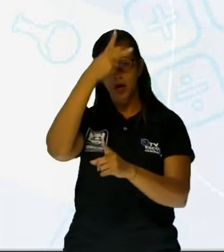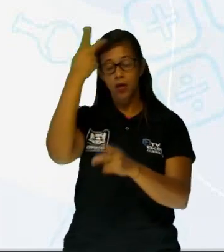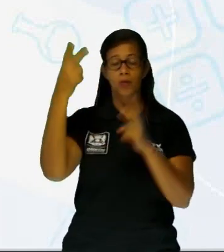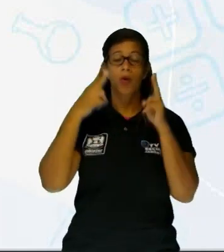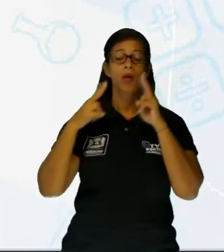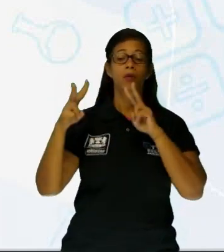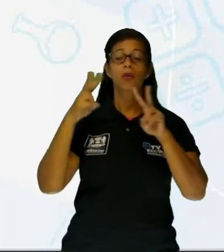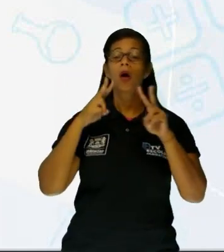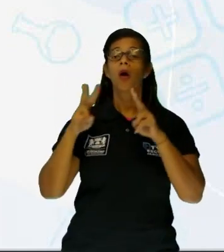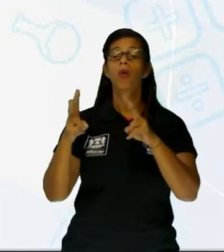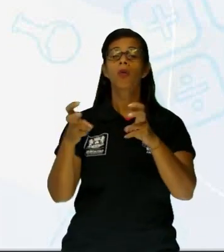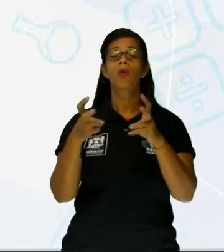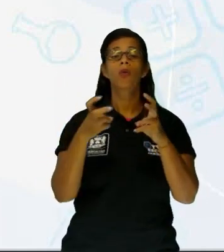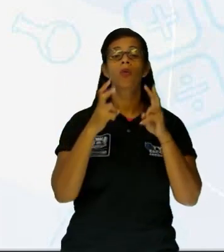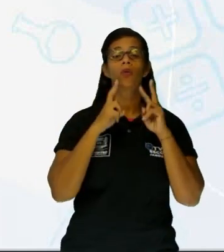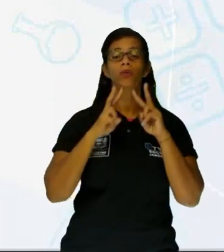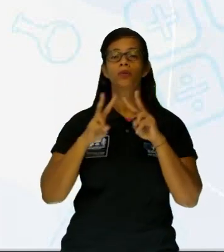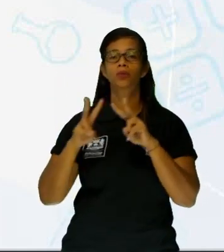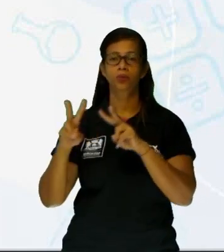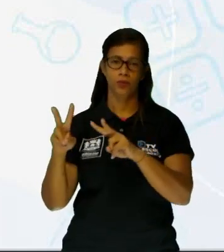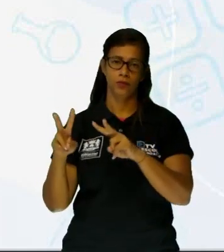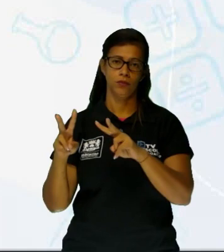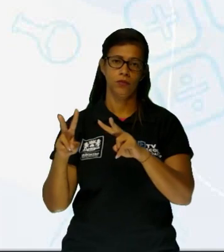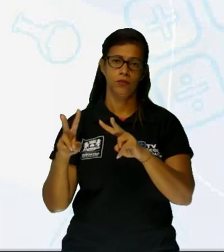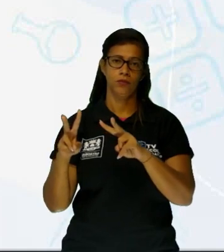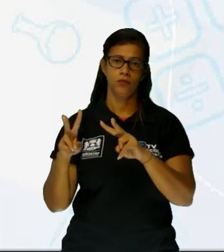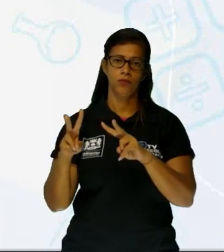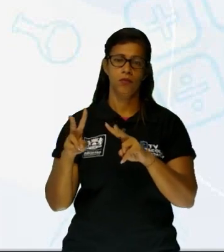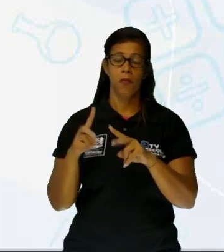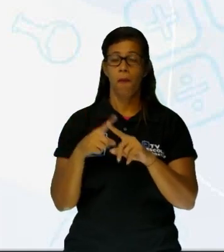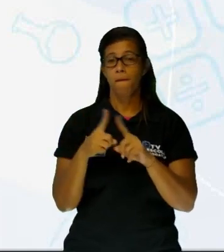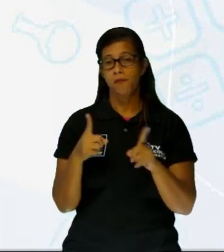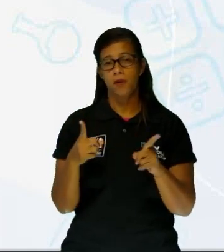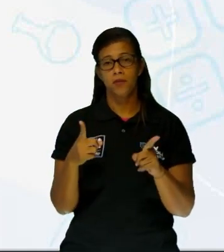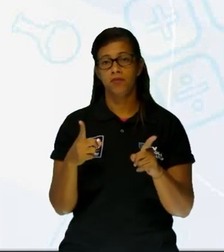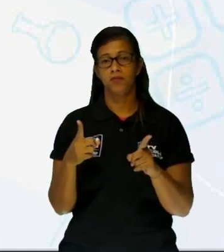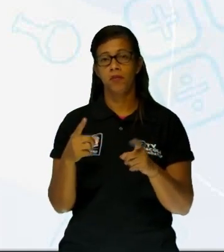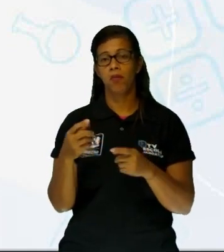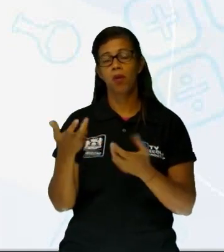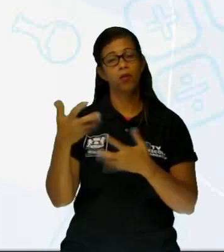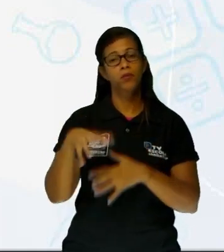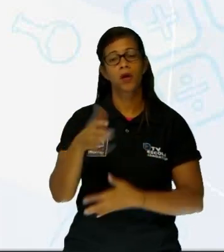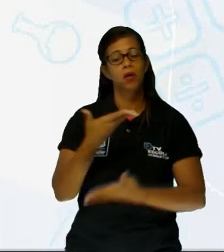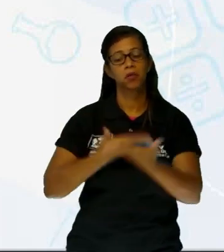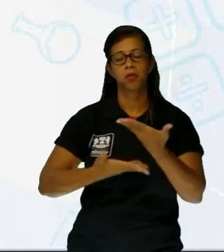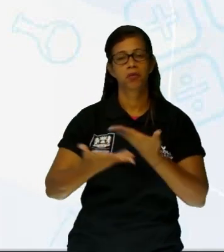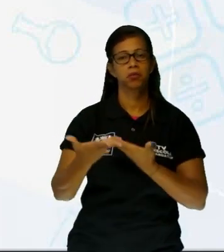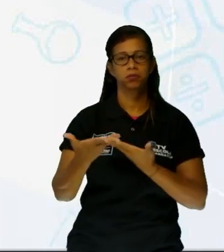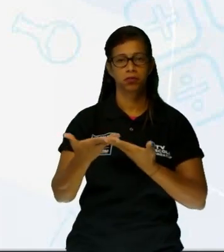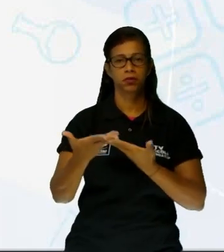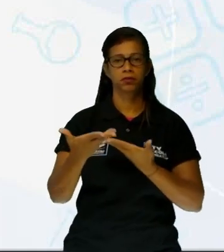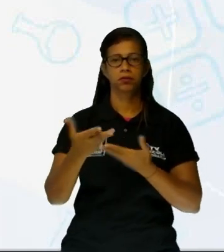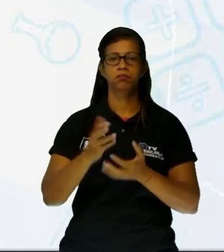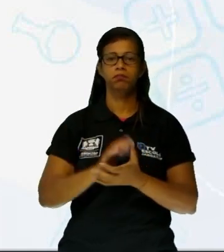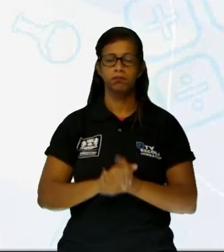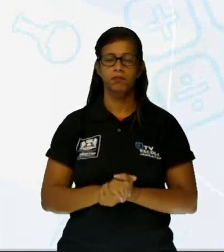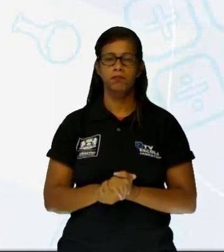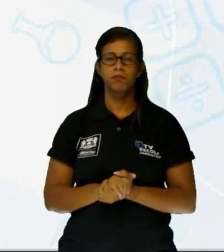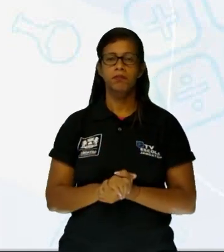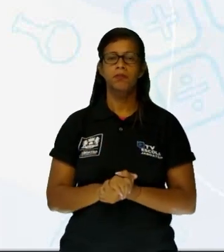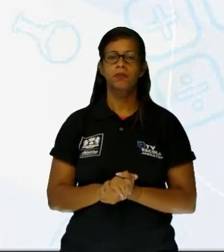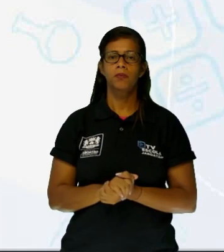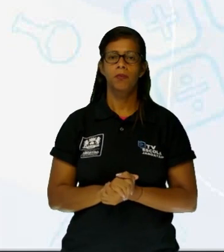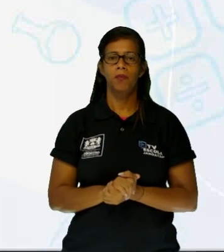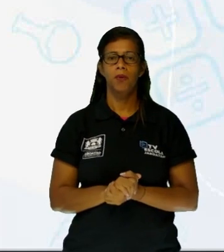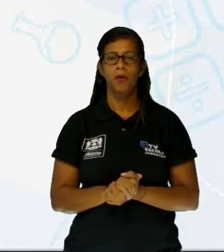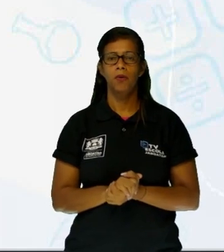Que muita gente passou, observou, mas nem sequer procurou saber ou se envolver com a situação. Então, isso mostra realmente uma omissão. E não é só das